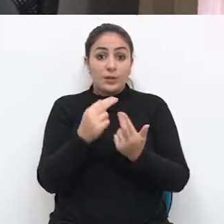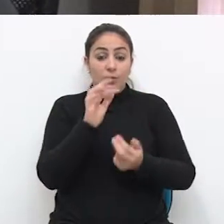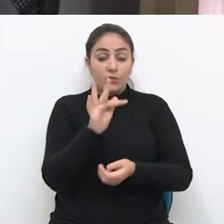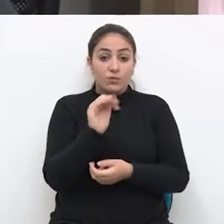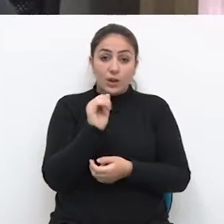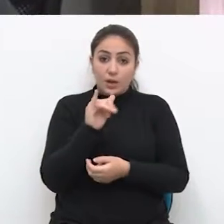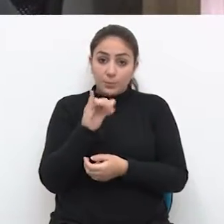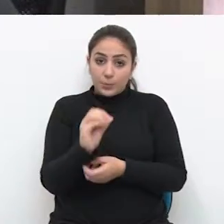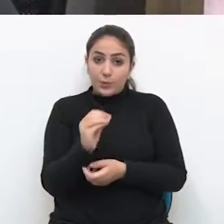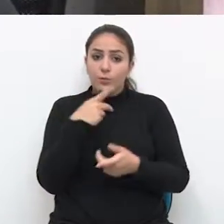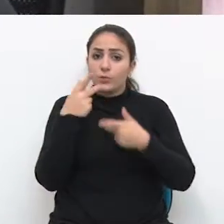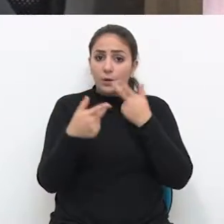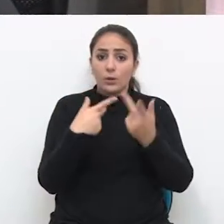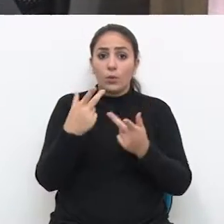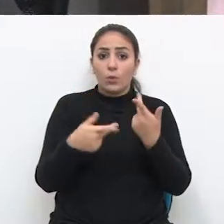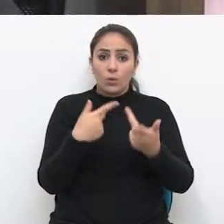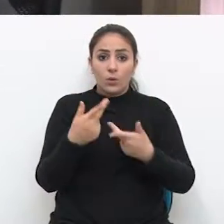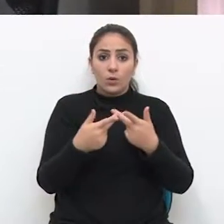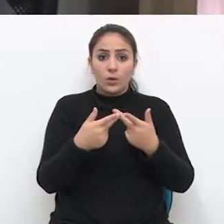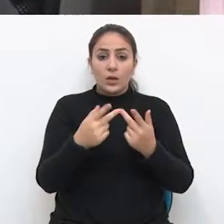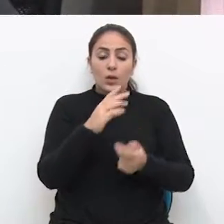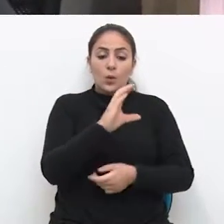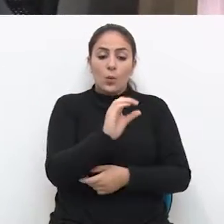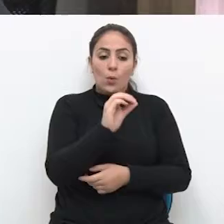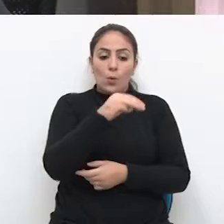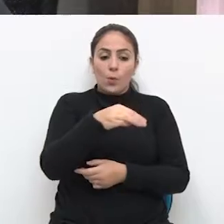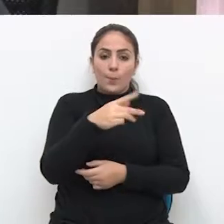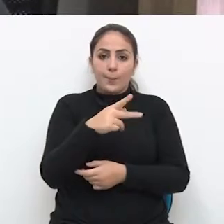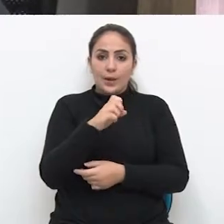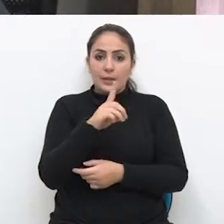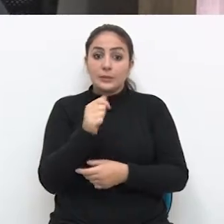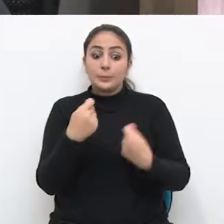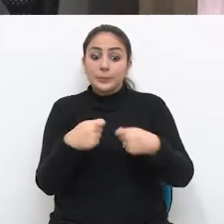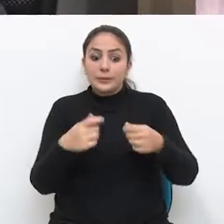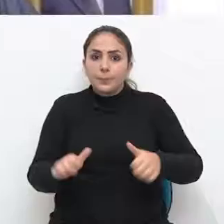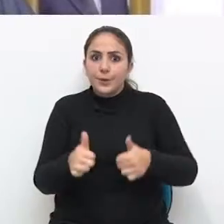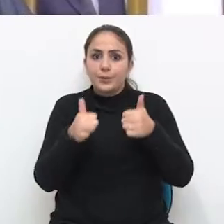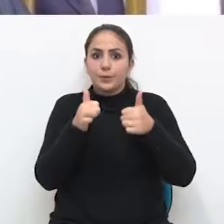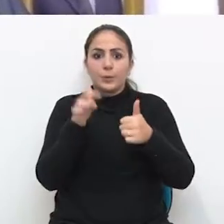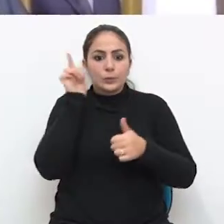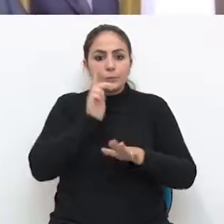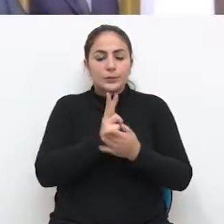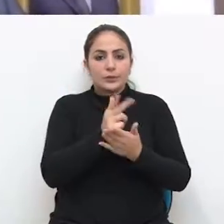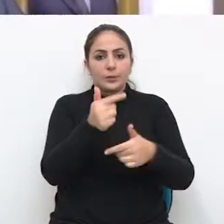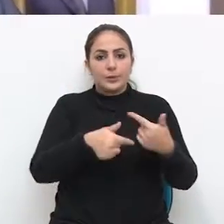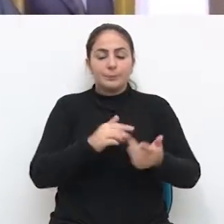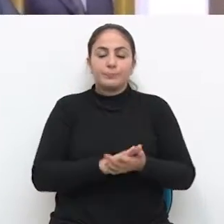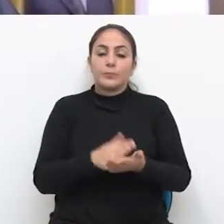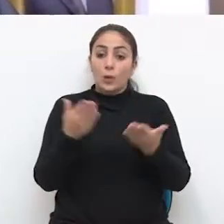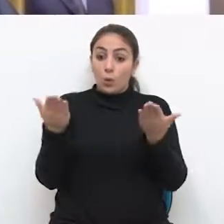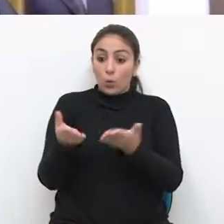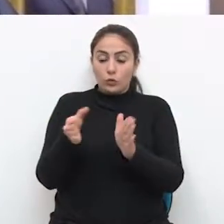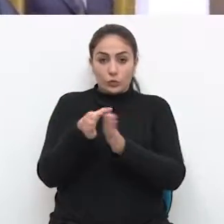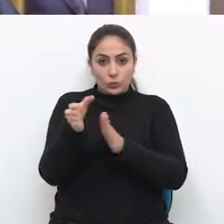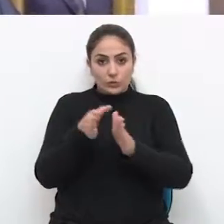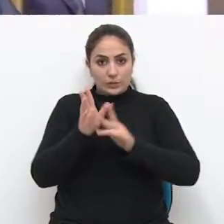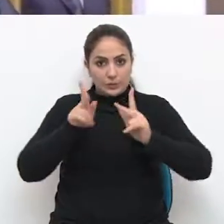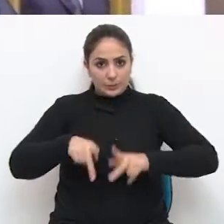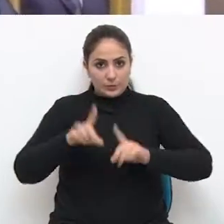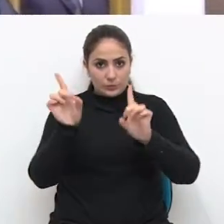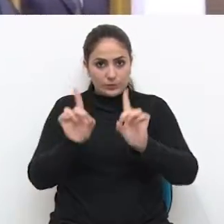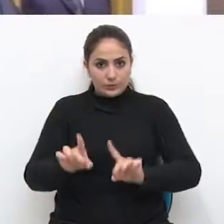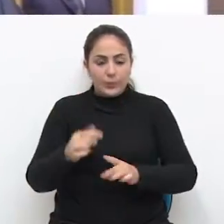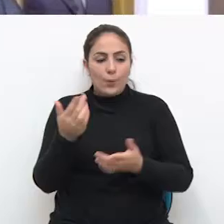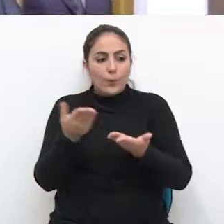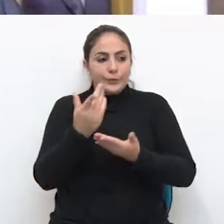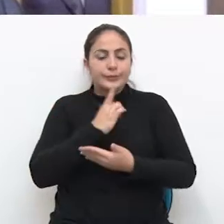Flores disse que o COMPEDE necessita de melhorias para manter o serviço. Hoje o Conselho da Pessoa com Deficiência, ele está